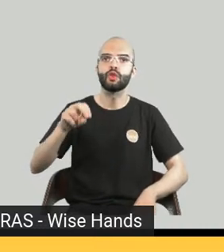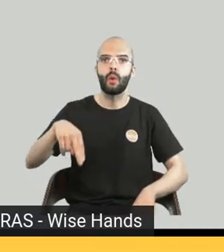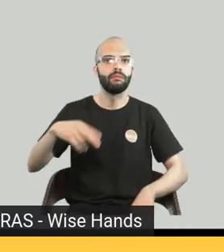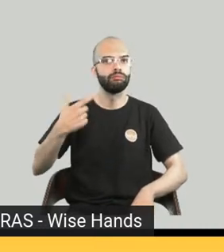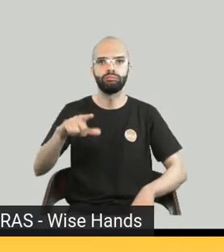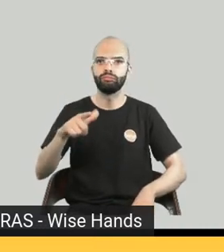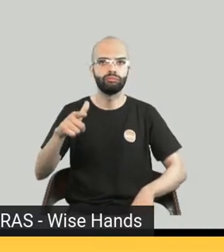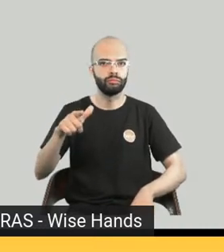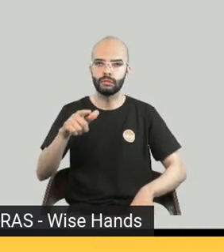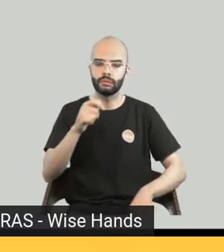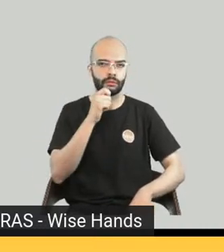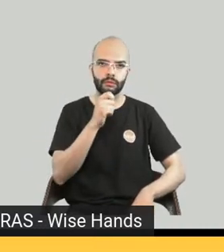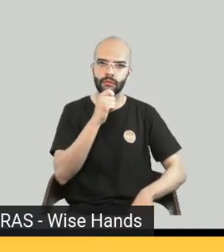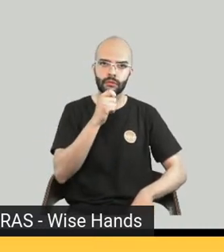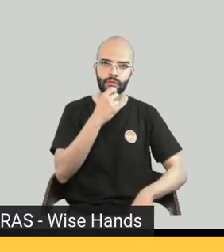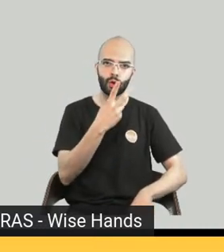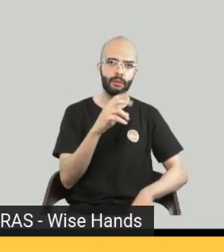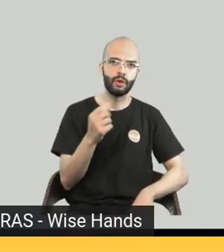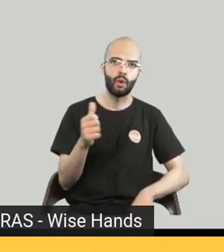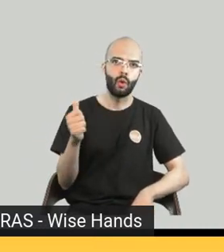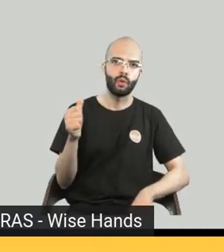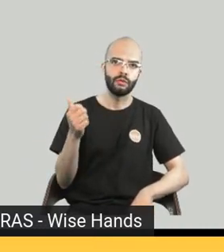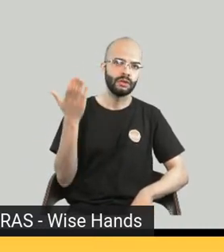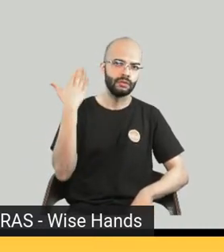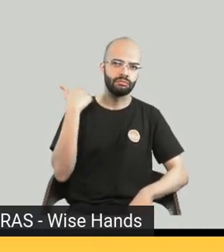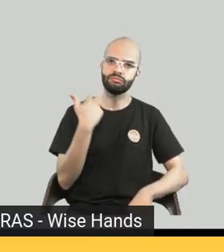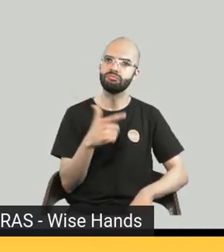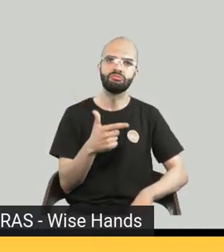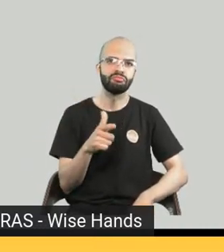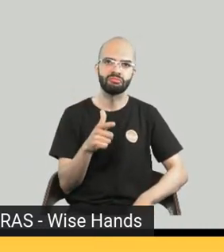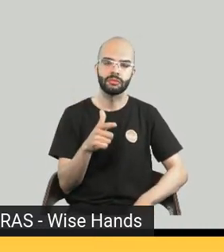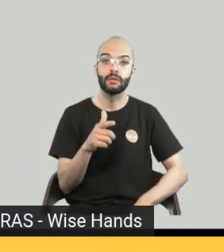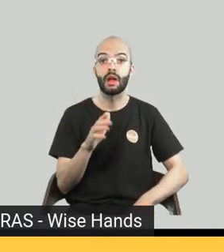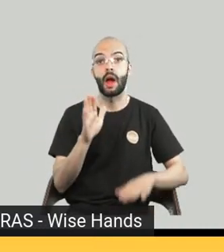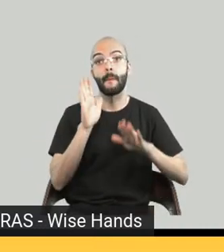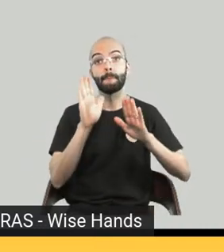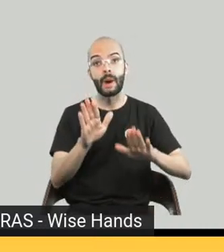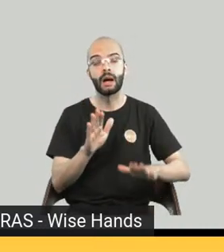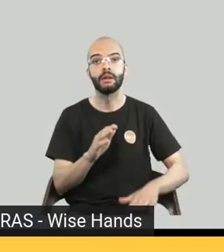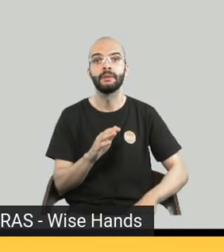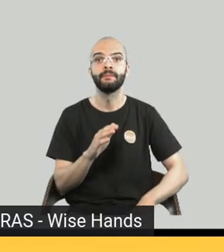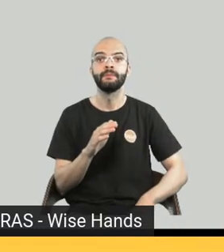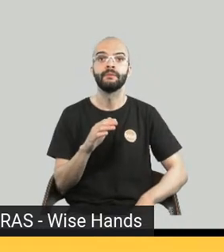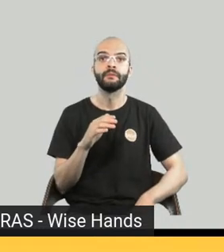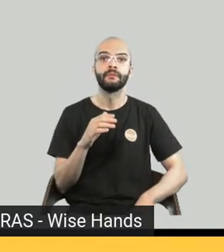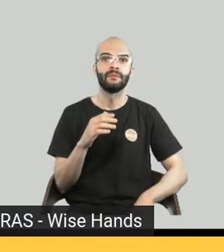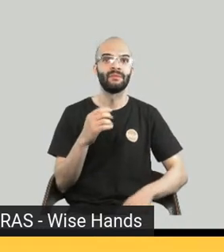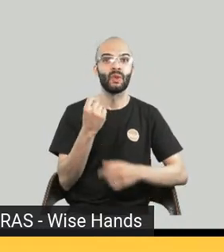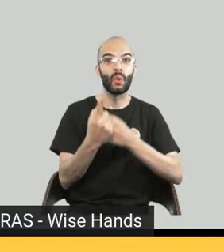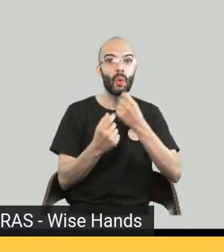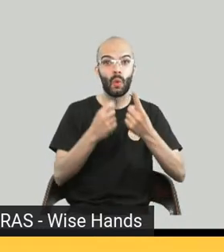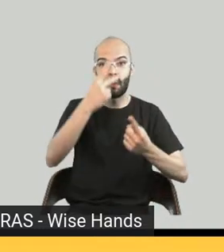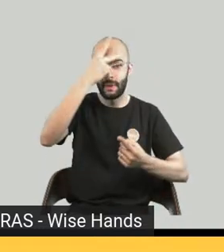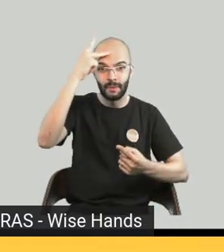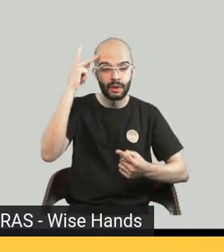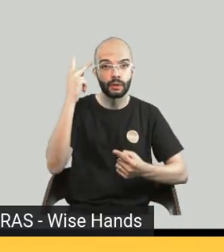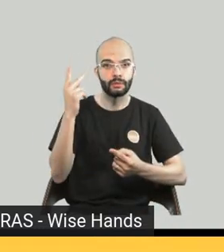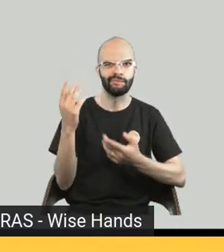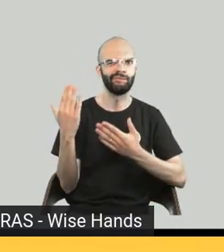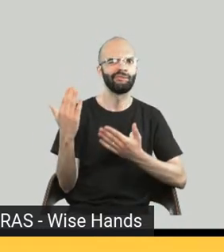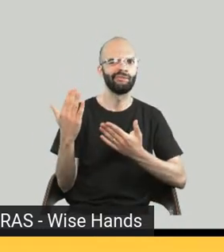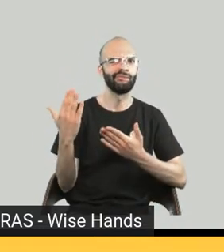muita desconfiança até em relação ao e-book, a Mariana até comentou que o mercado brasileiro é muito